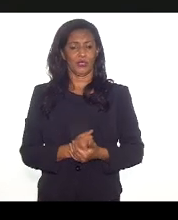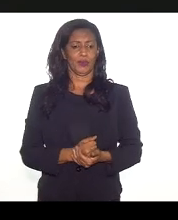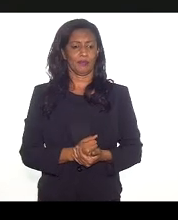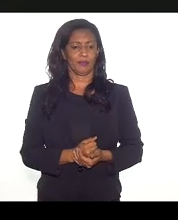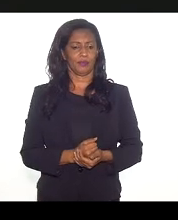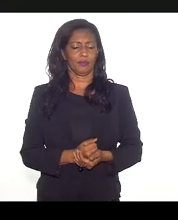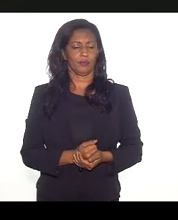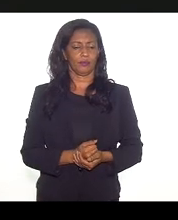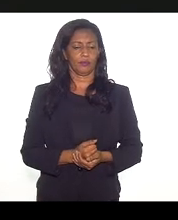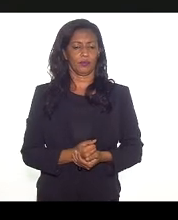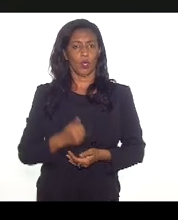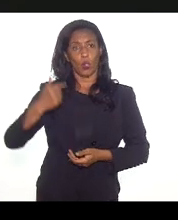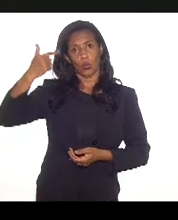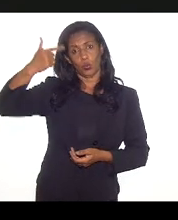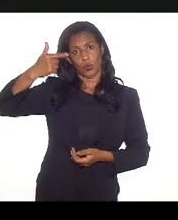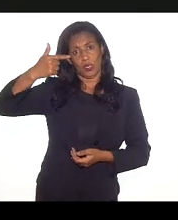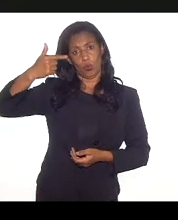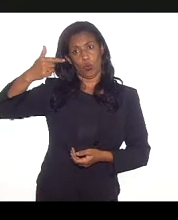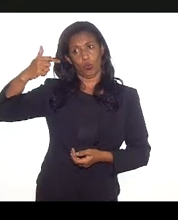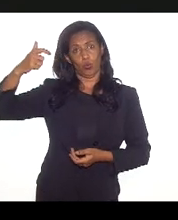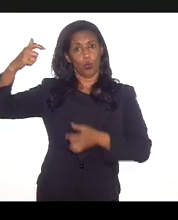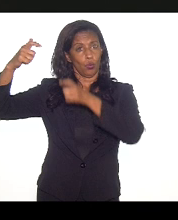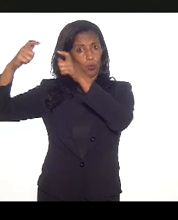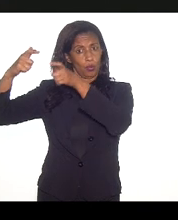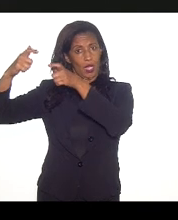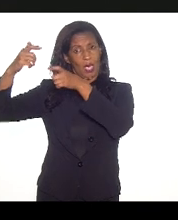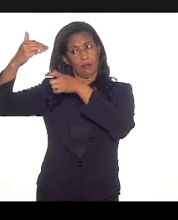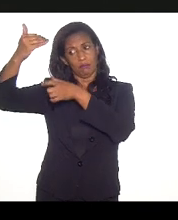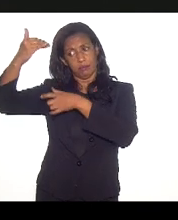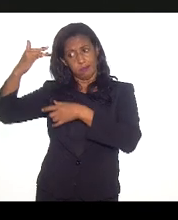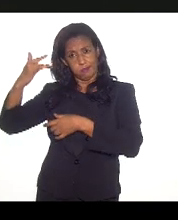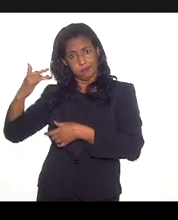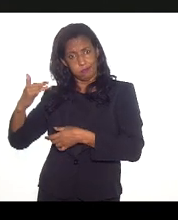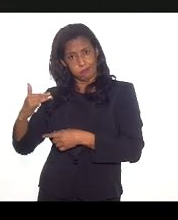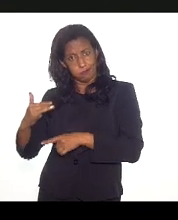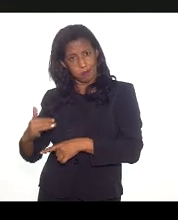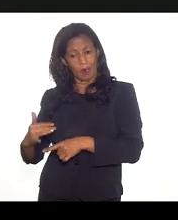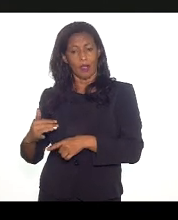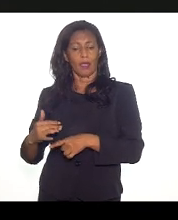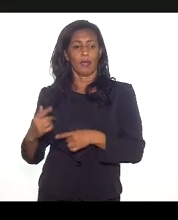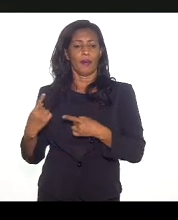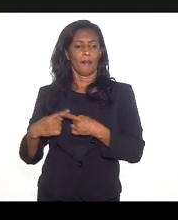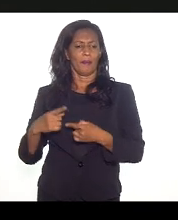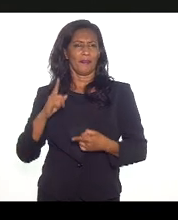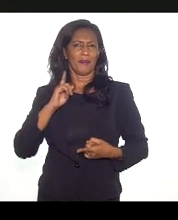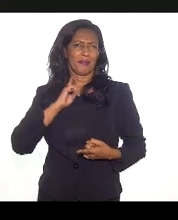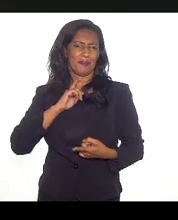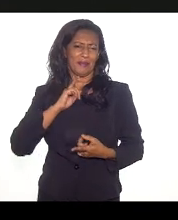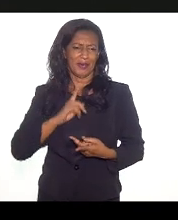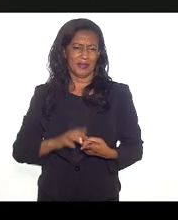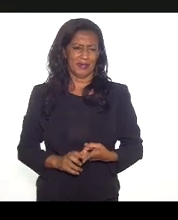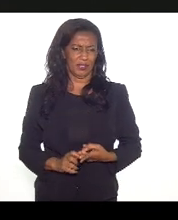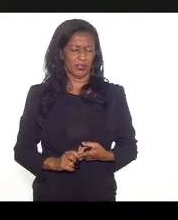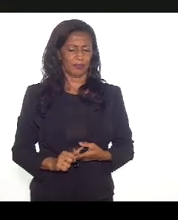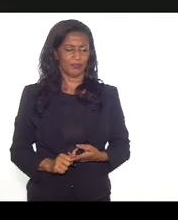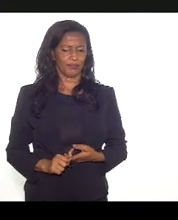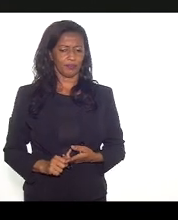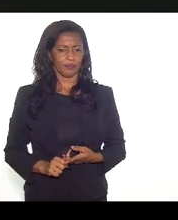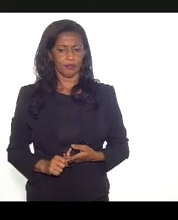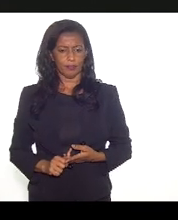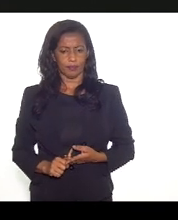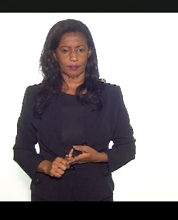posição para o estado de Minas Gerais. Enfim, então,